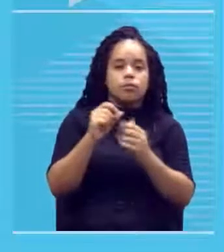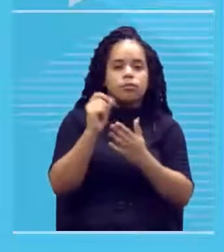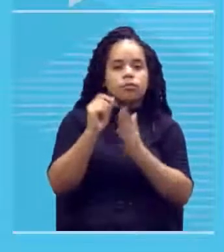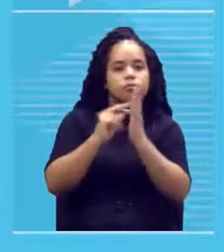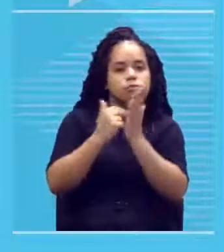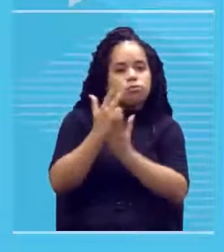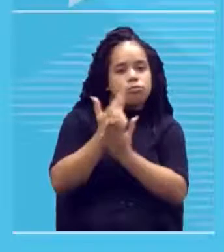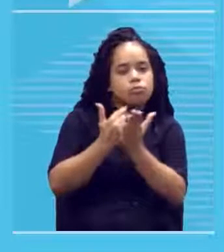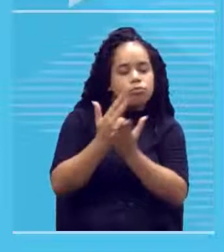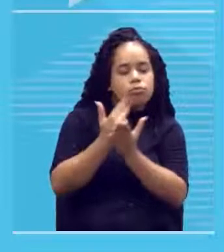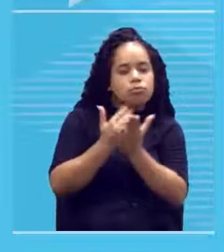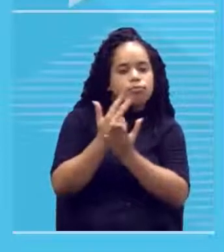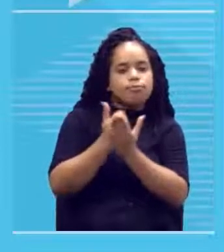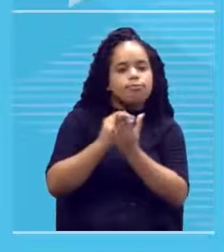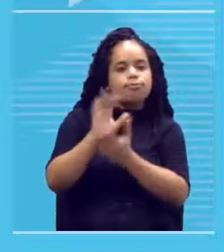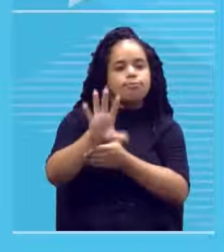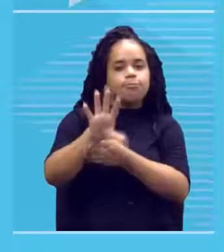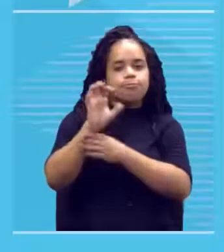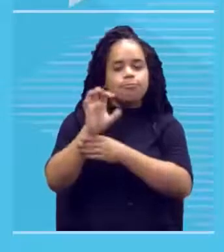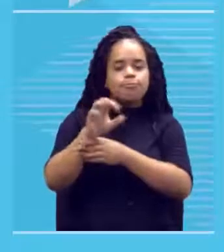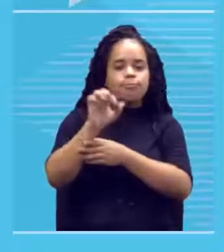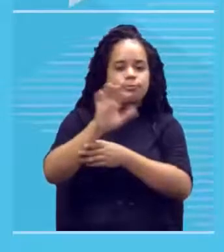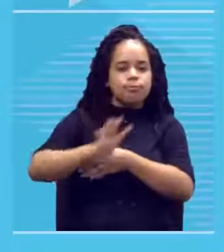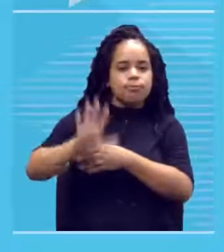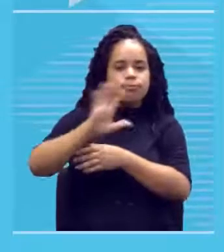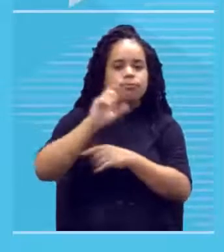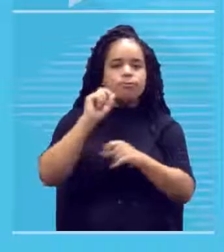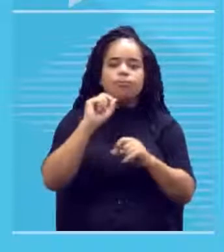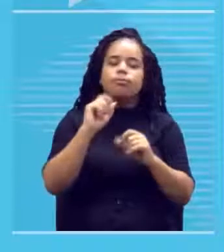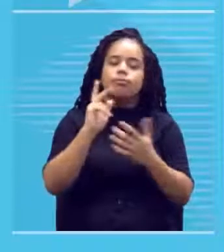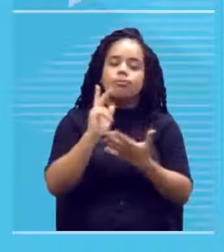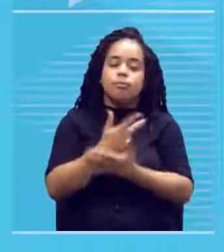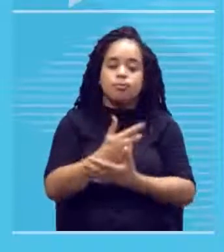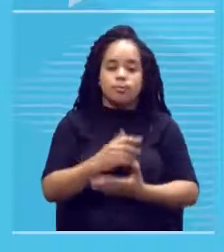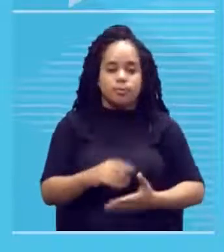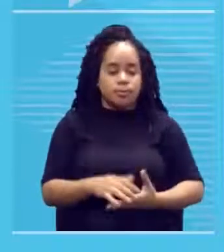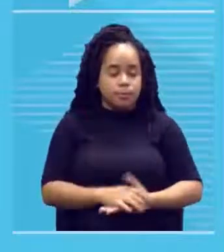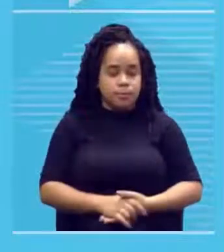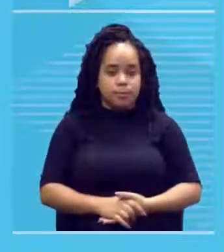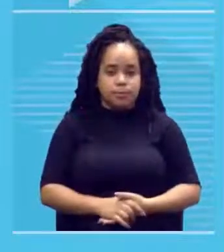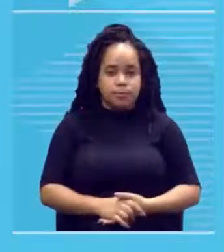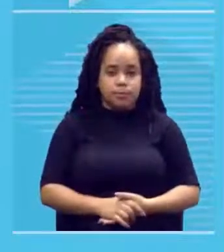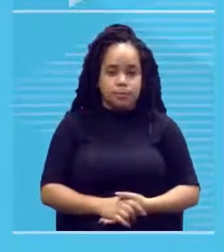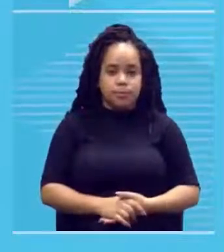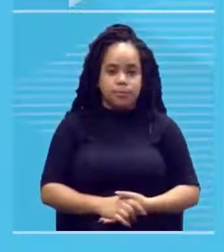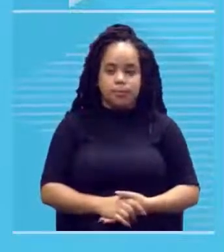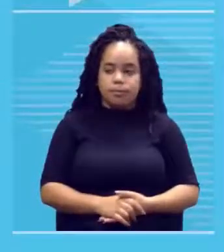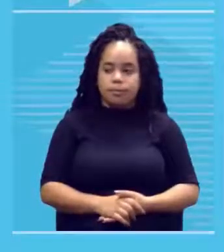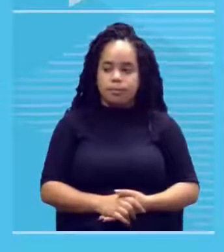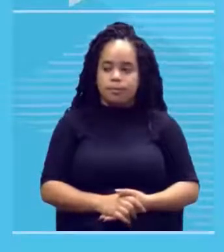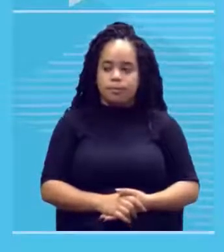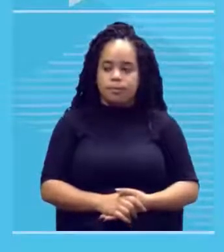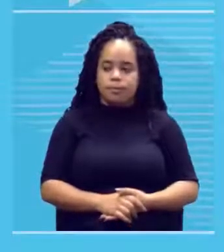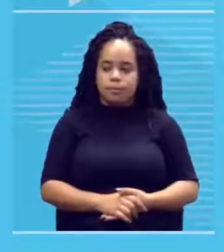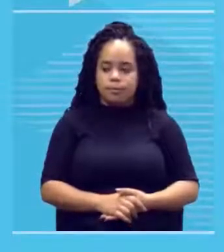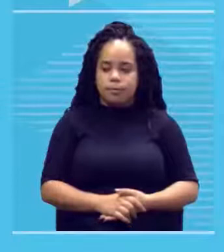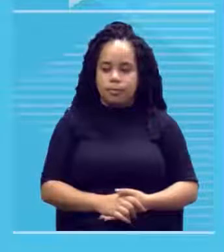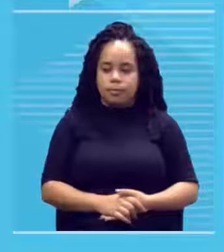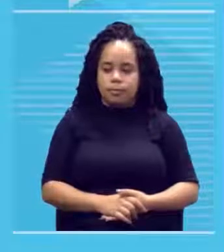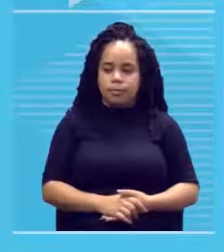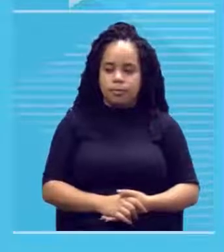imagético do que estava acontecendo segundo aquela reportagem, certo?